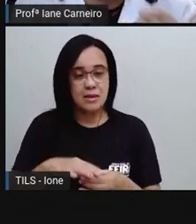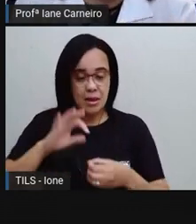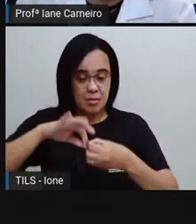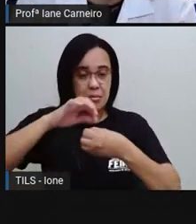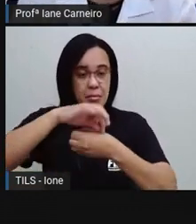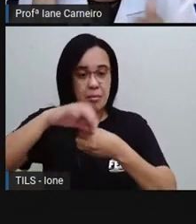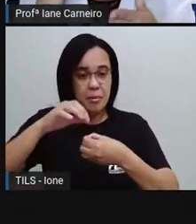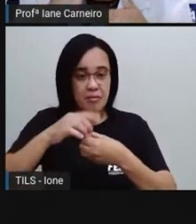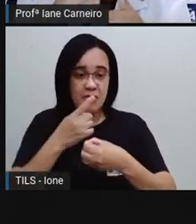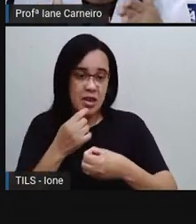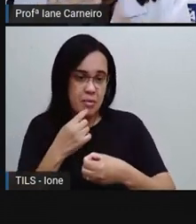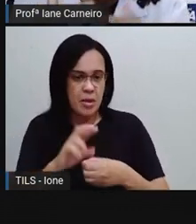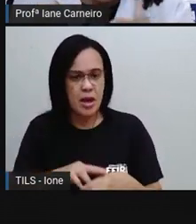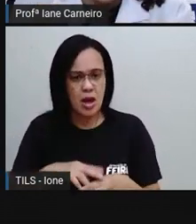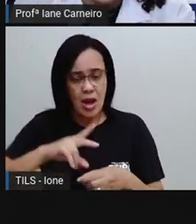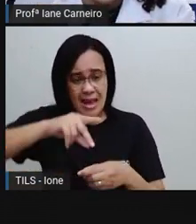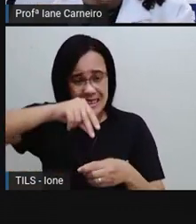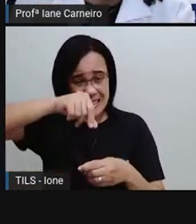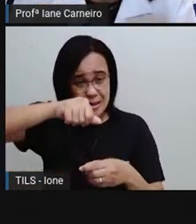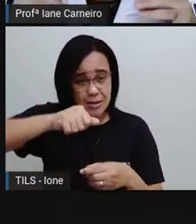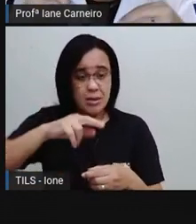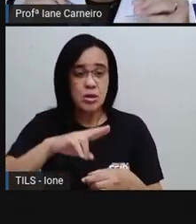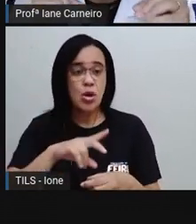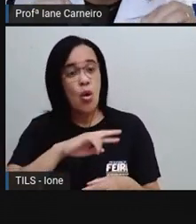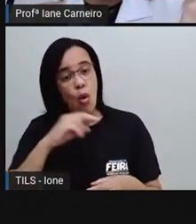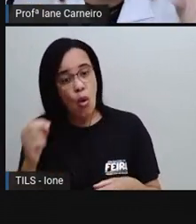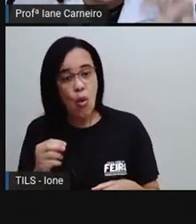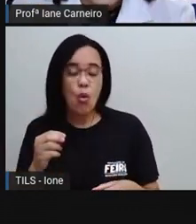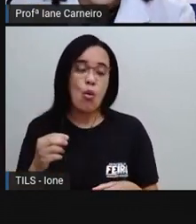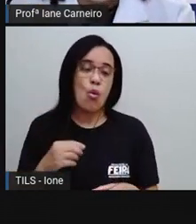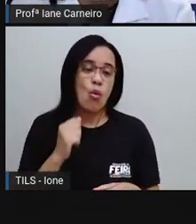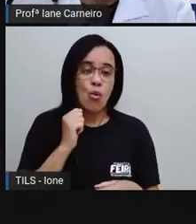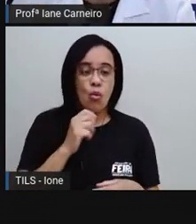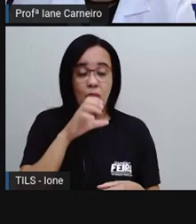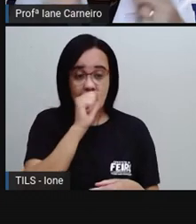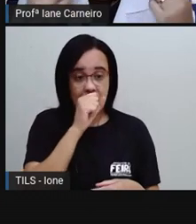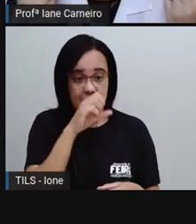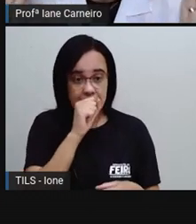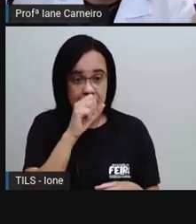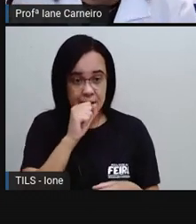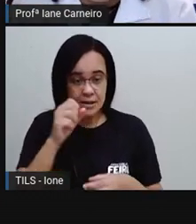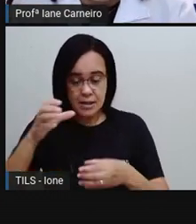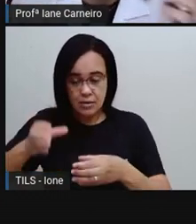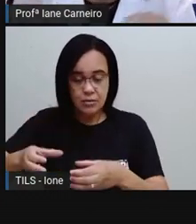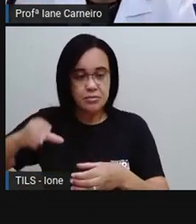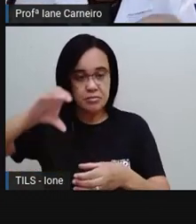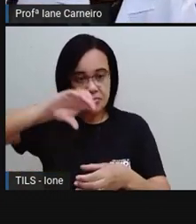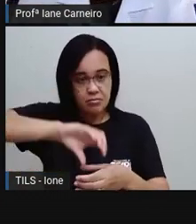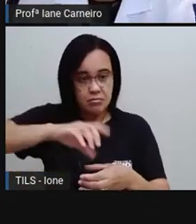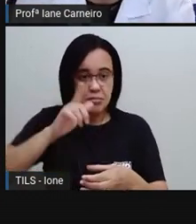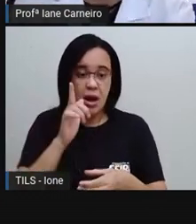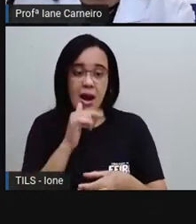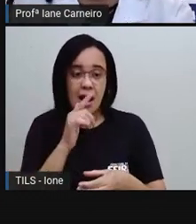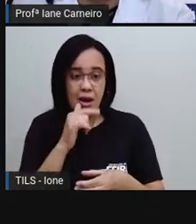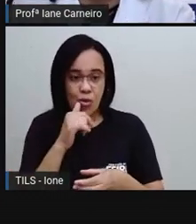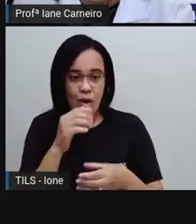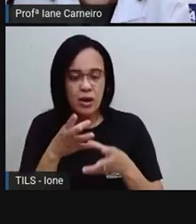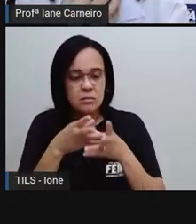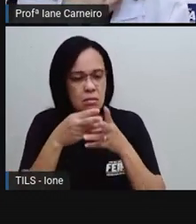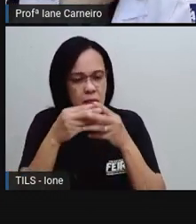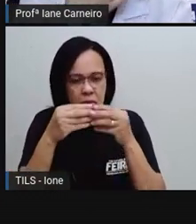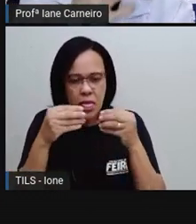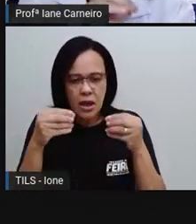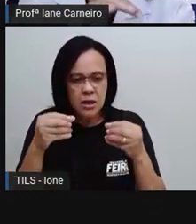um limão, laranja. Pro corta bem pequenininha e coloca numa água, né? Pra dar um sabor àquela água. E a Pro coloca na